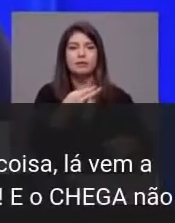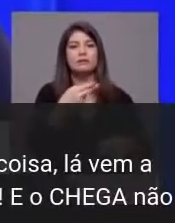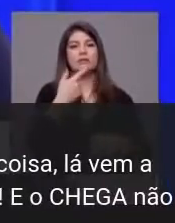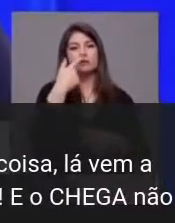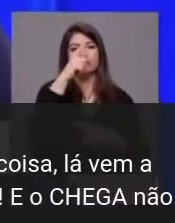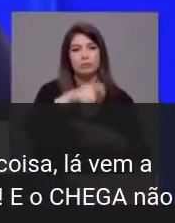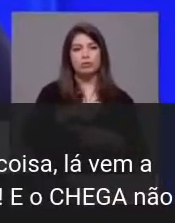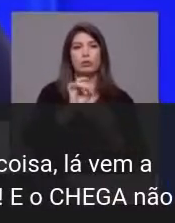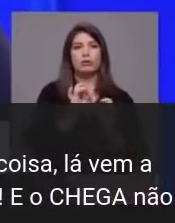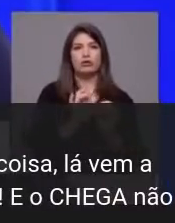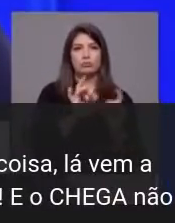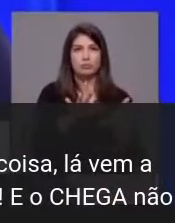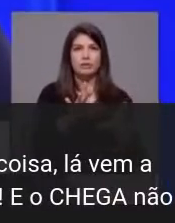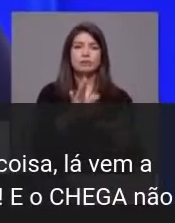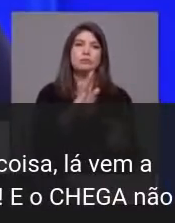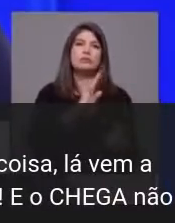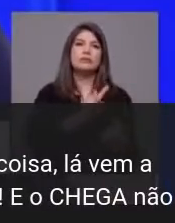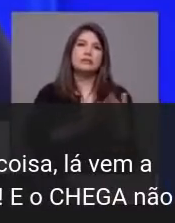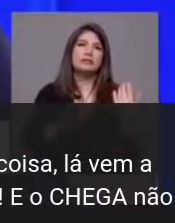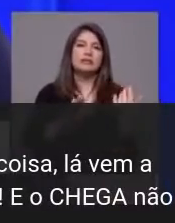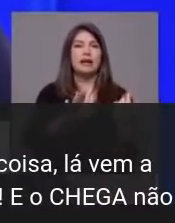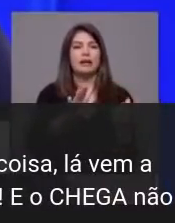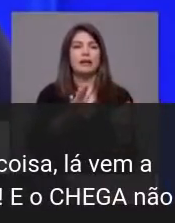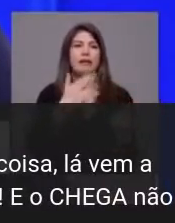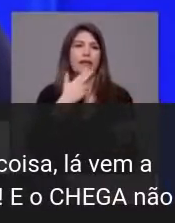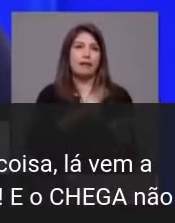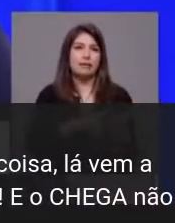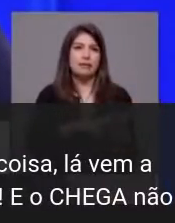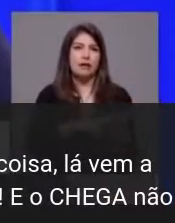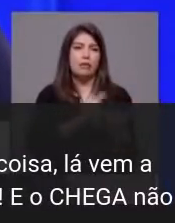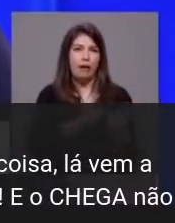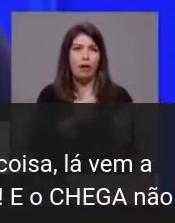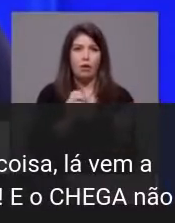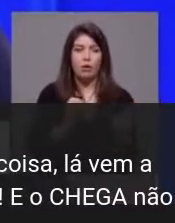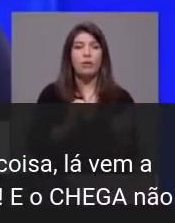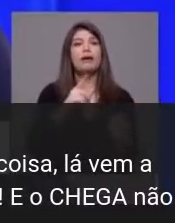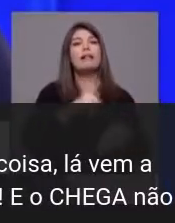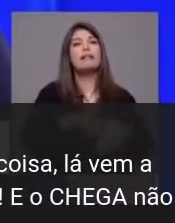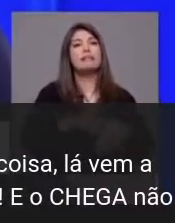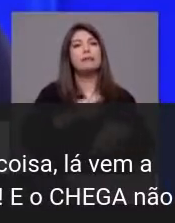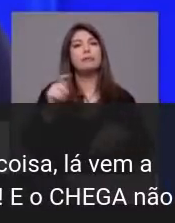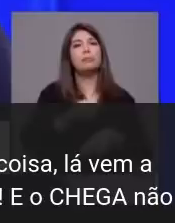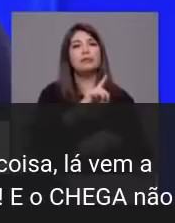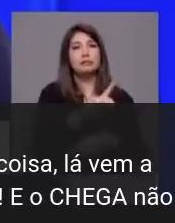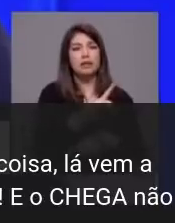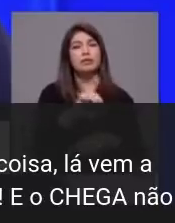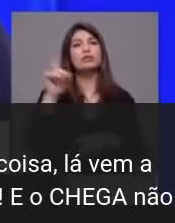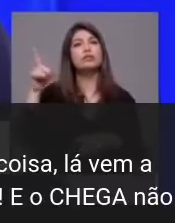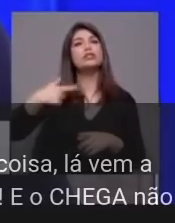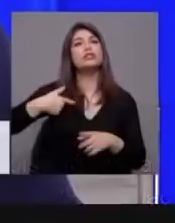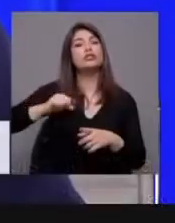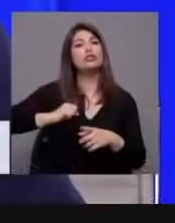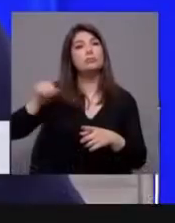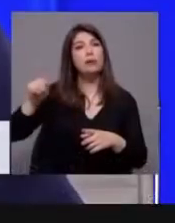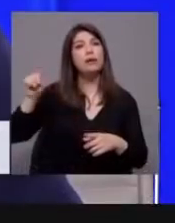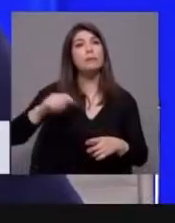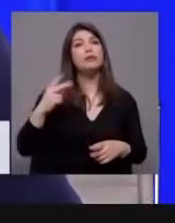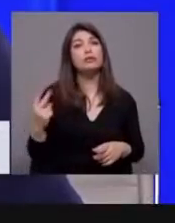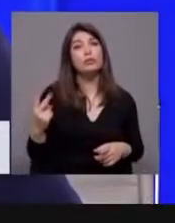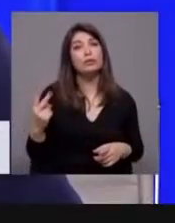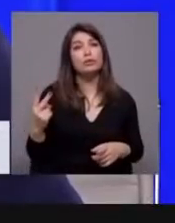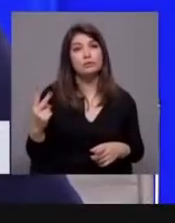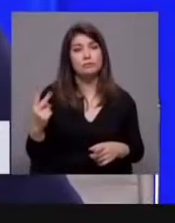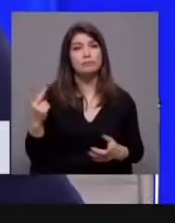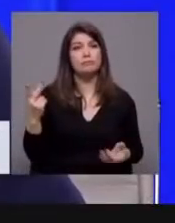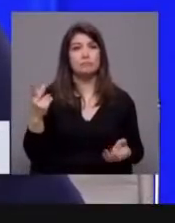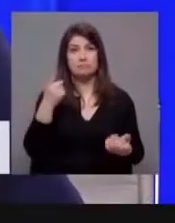despedido, sem razão e sem um cêntimo, um período que é aqui seis meses, quando o equivalente em Espanha são dois meses. Mas queria